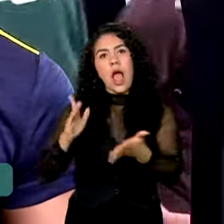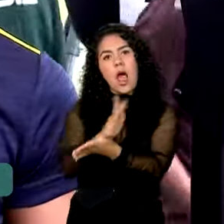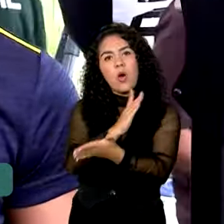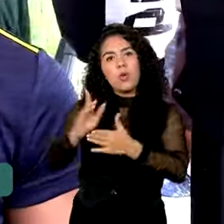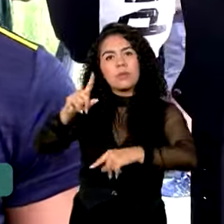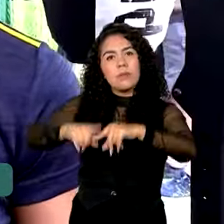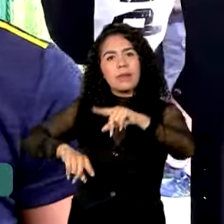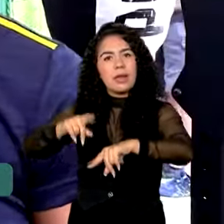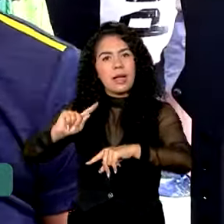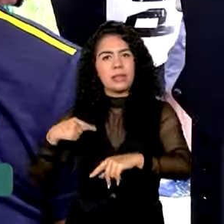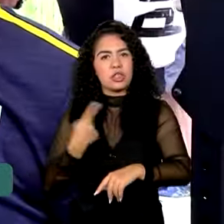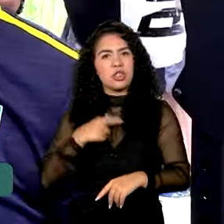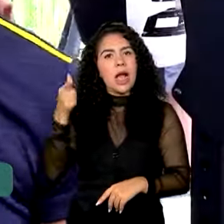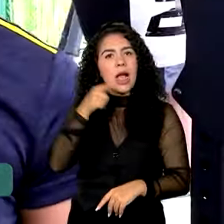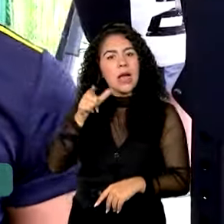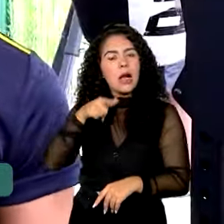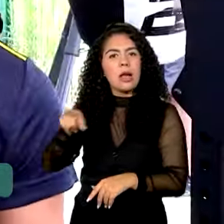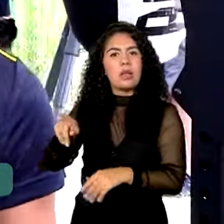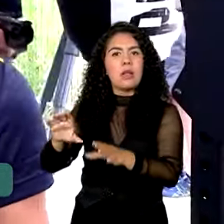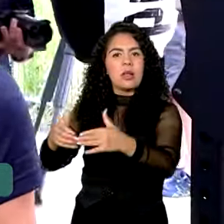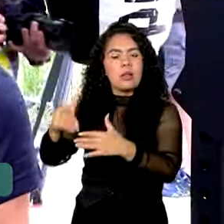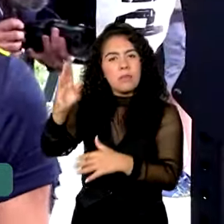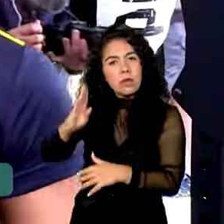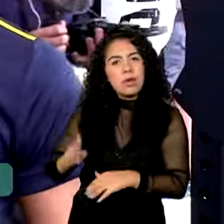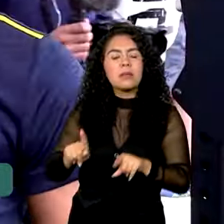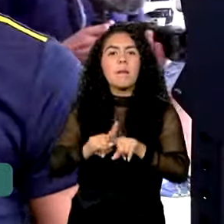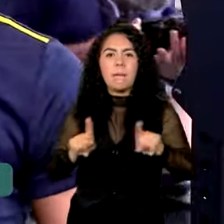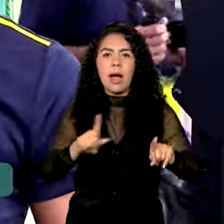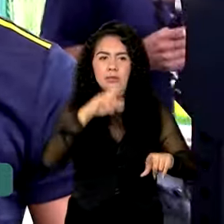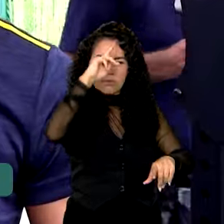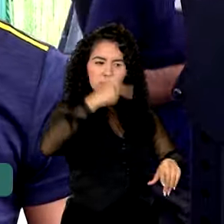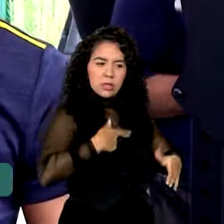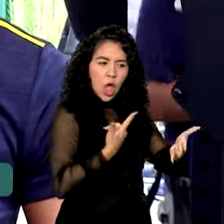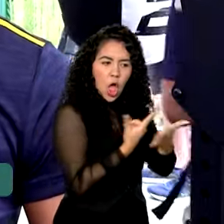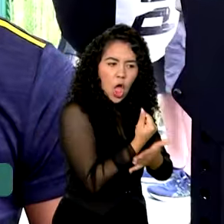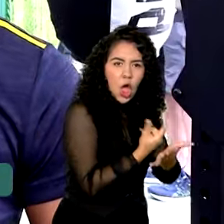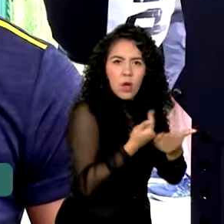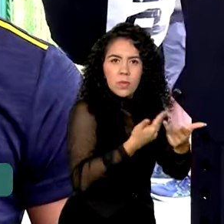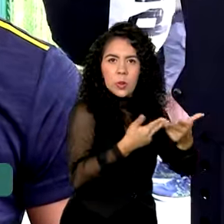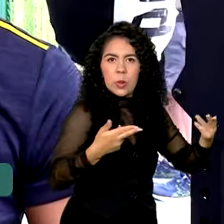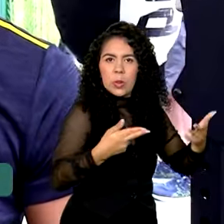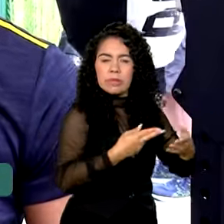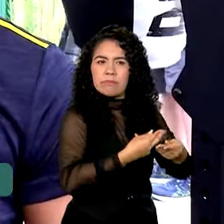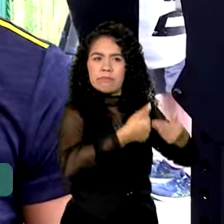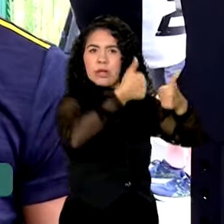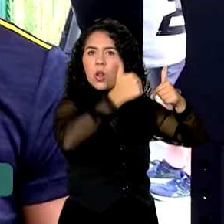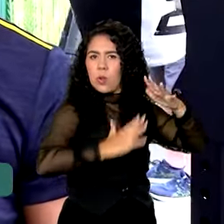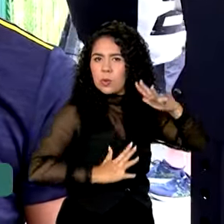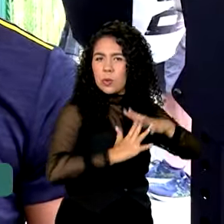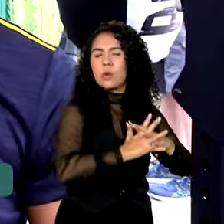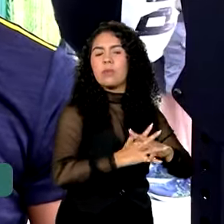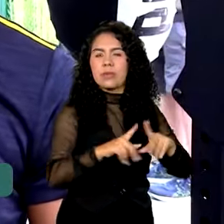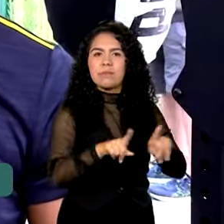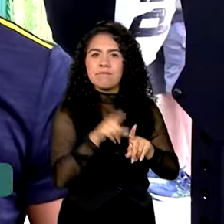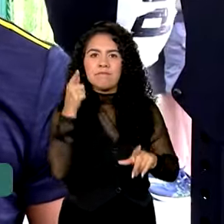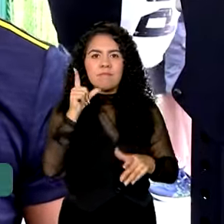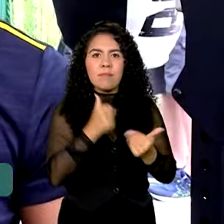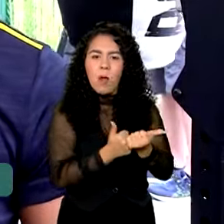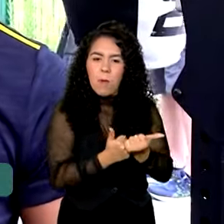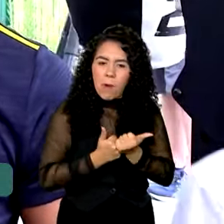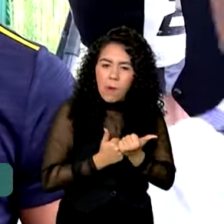seleção brasileira. Mas pessoais mesmo, melhores, então só vem ajudar